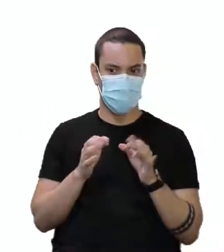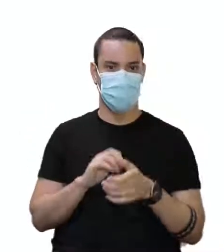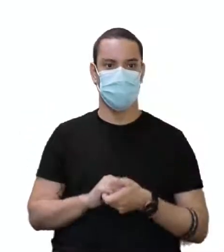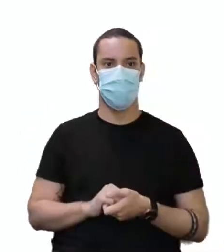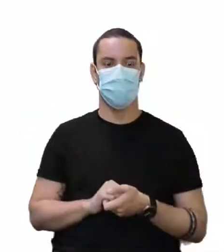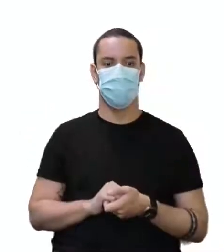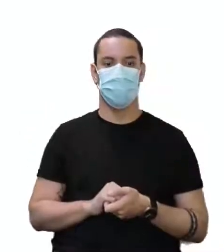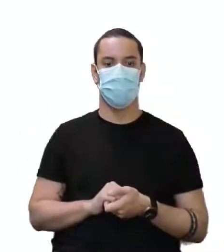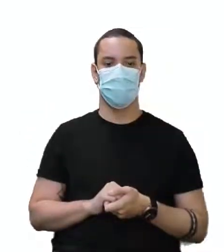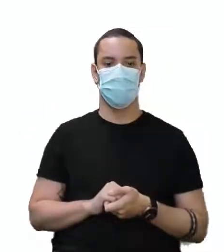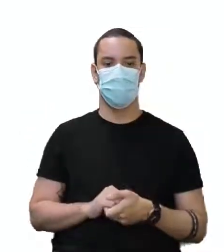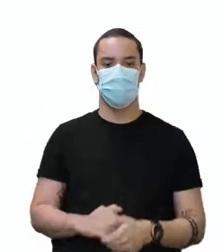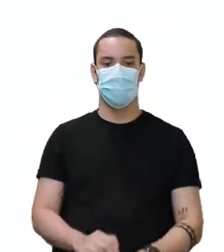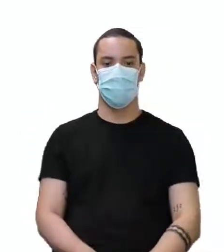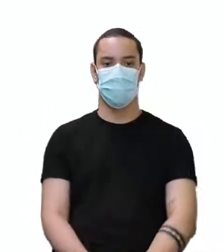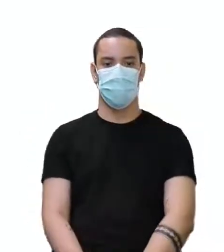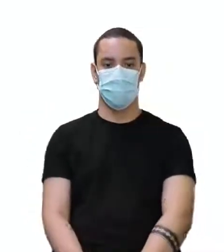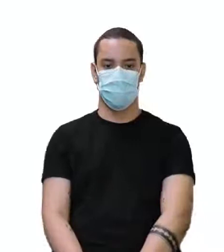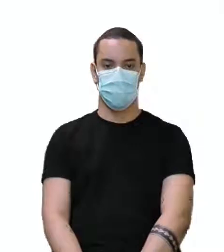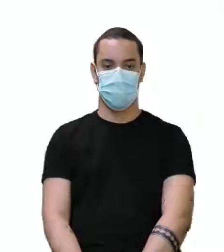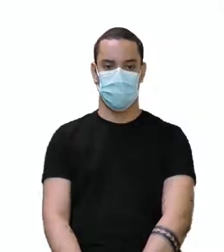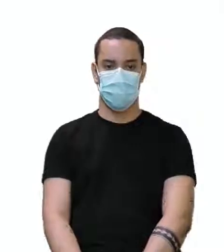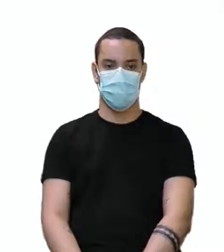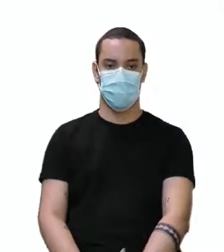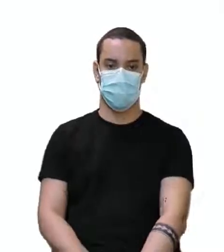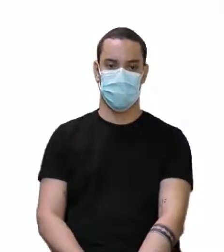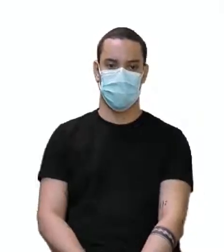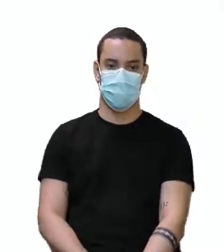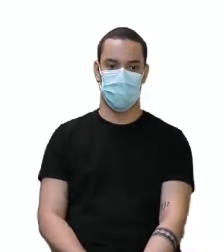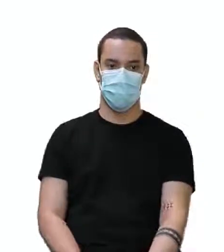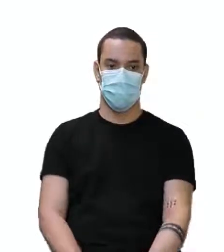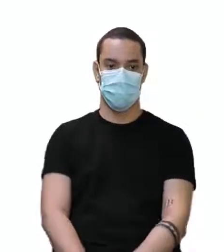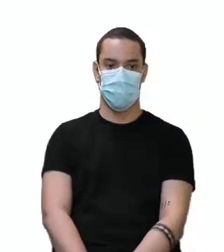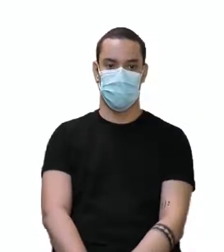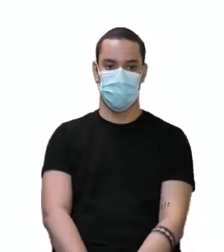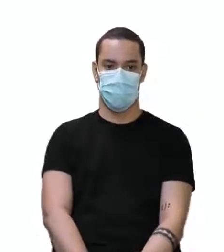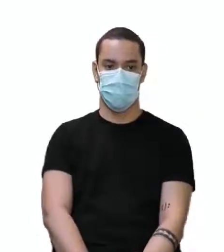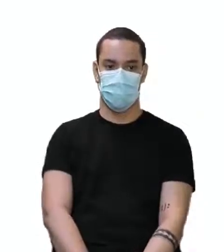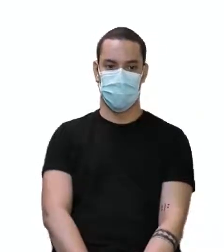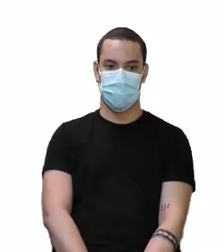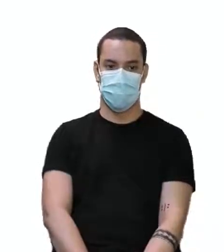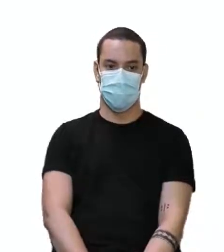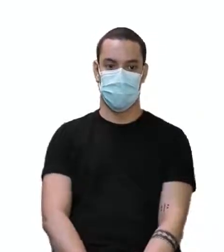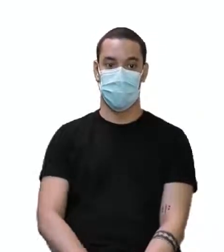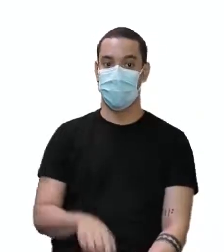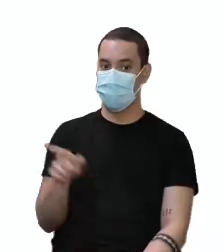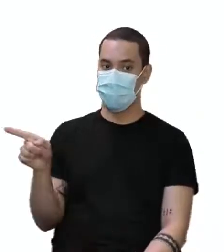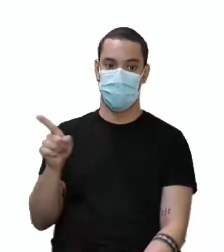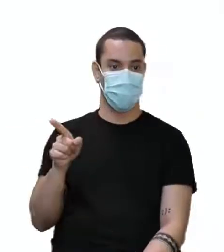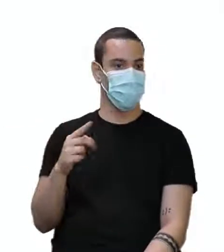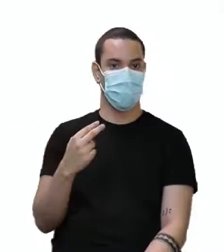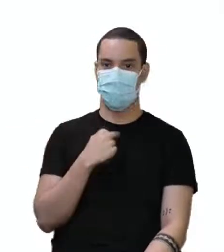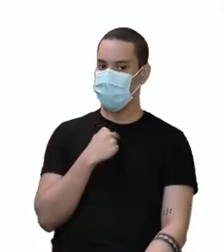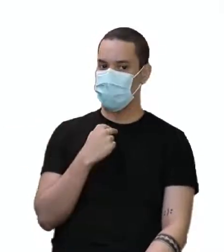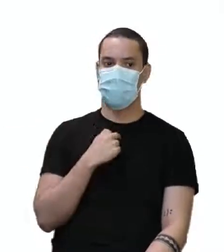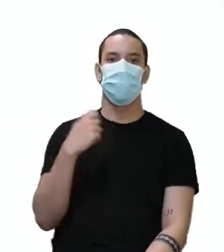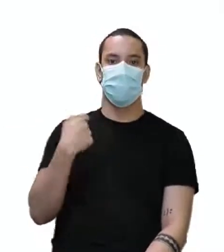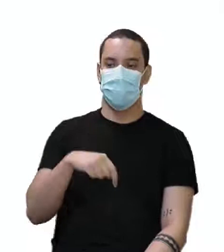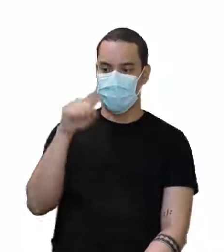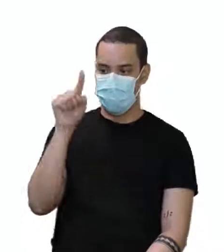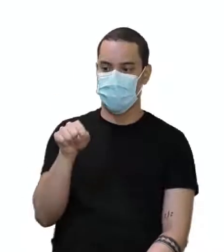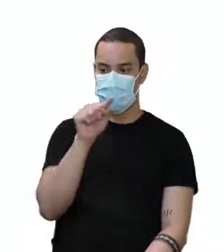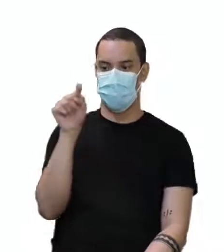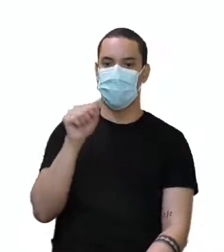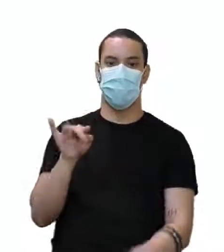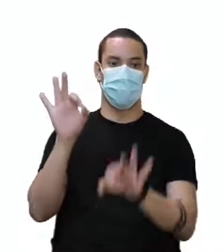I was, esse meu I em inglês é sempre muito bonito. Ou escrevo assim, ou escrevo assim, mas assim não pode, tá, gente? Só para mostrar para vocês.